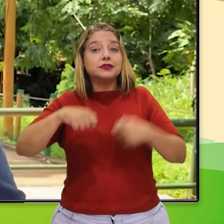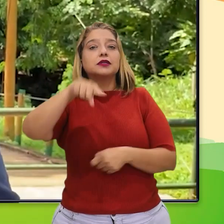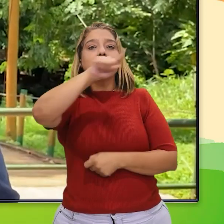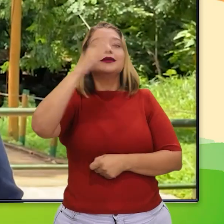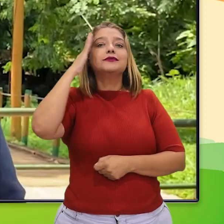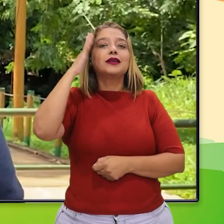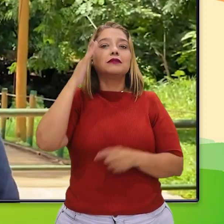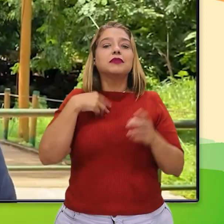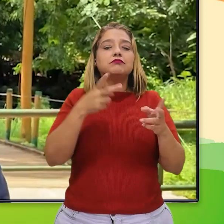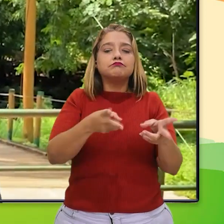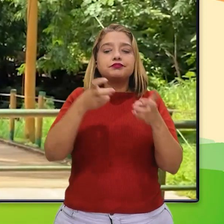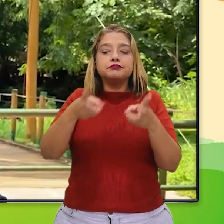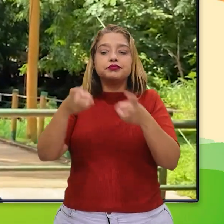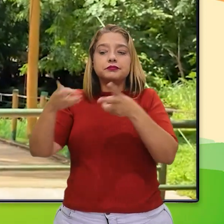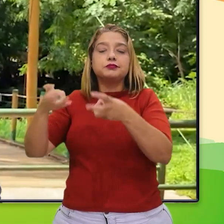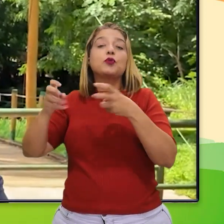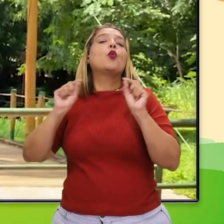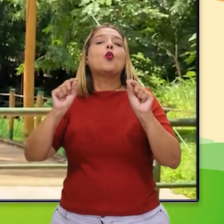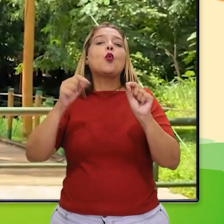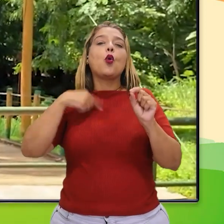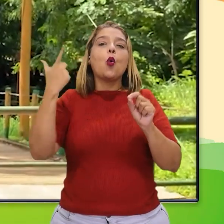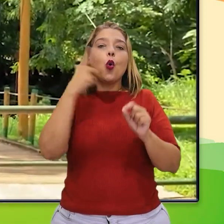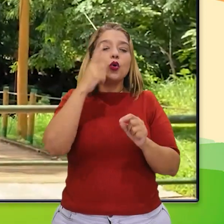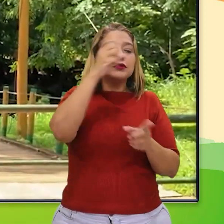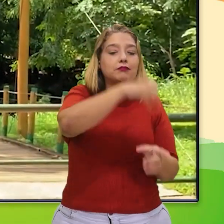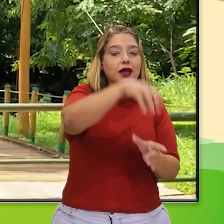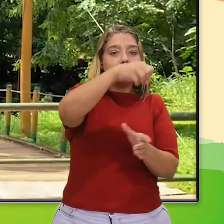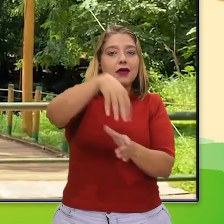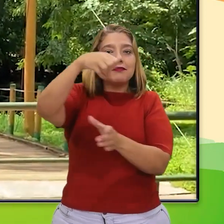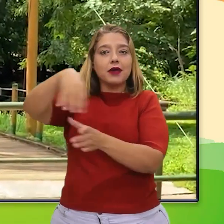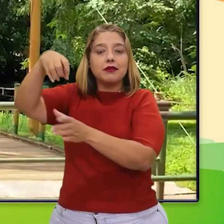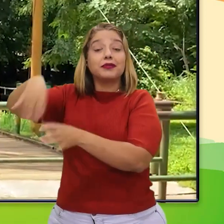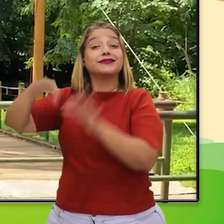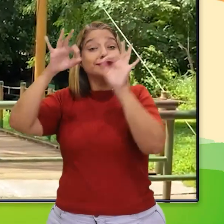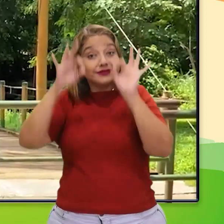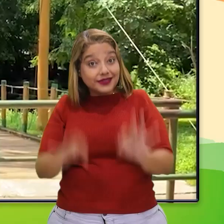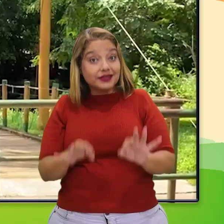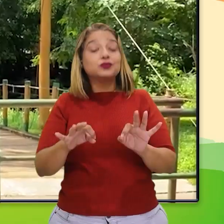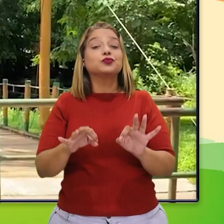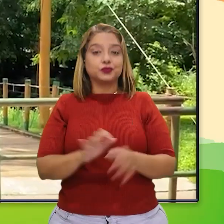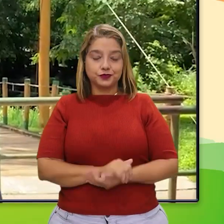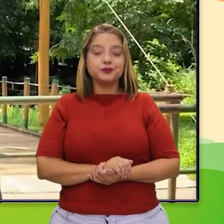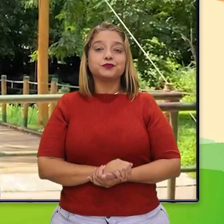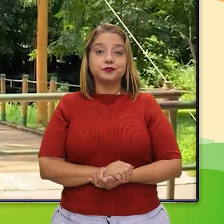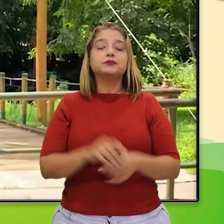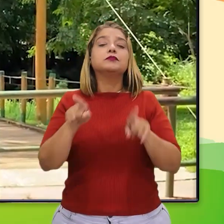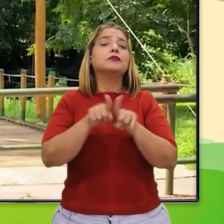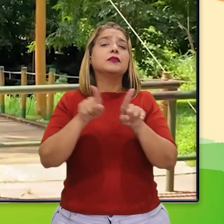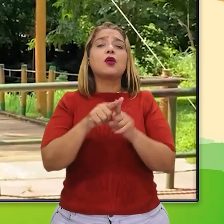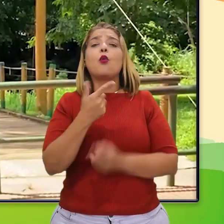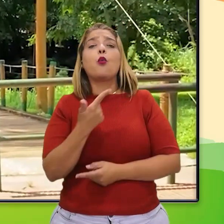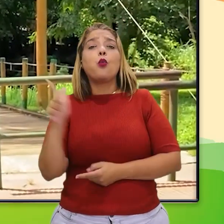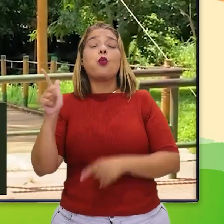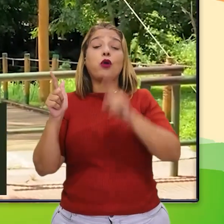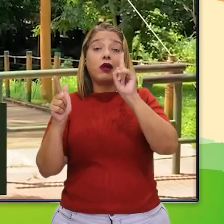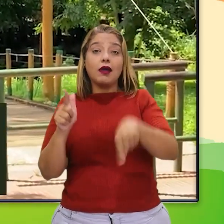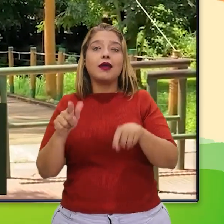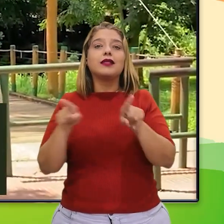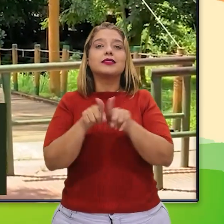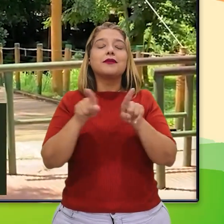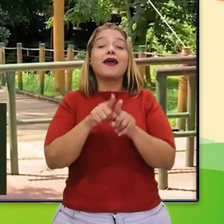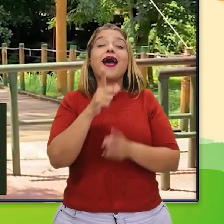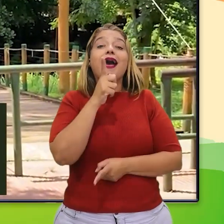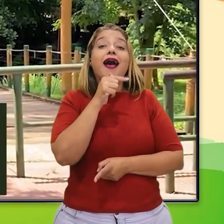resíduos gerados pela escola e explicar para o aluno aquela destinação adequada. Outro processo que a gente pode utilizar é a